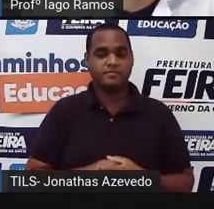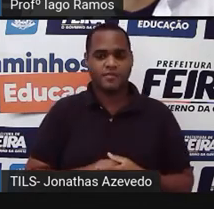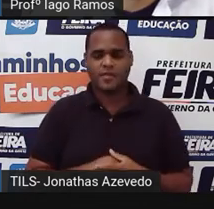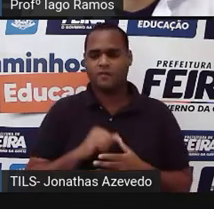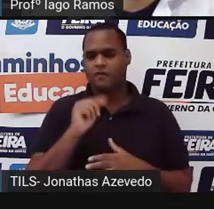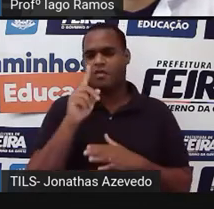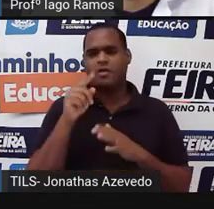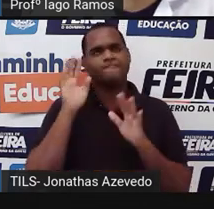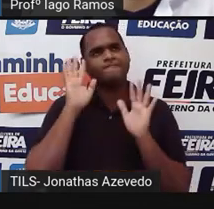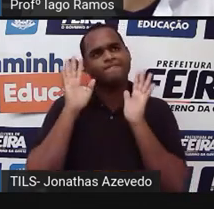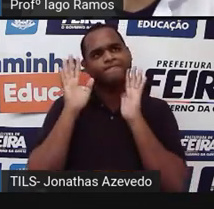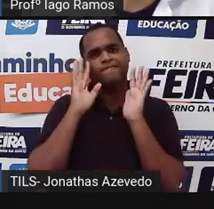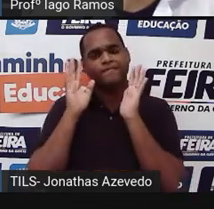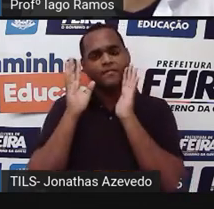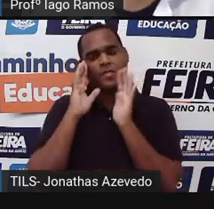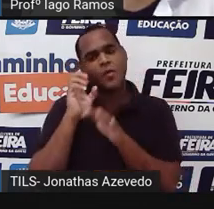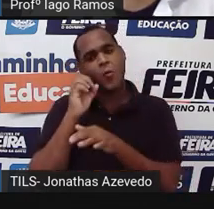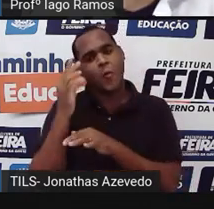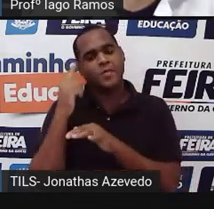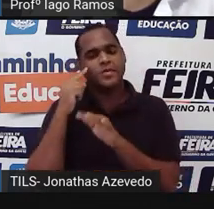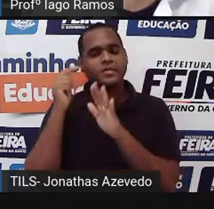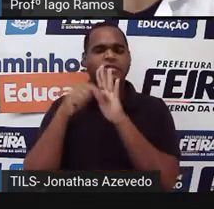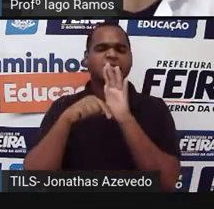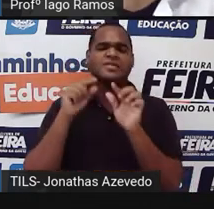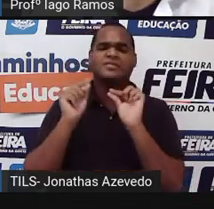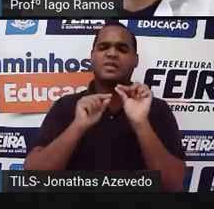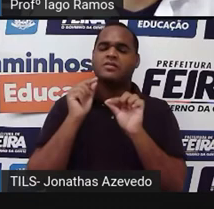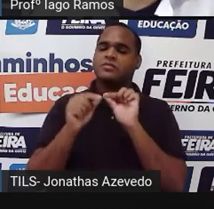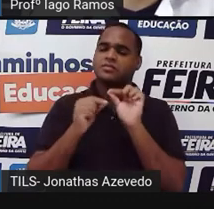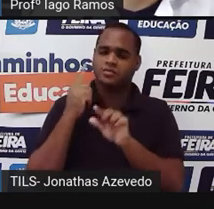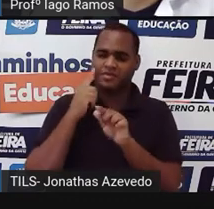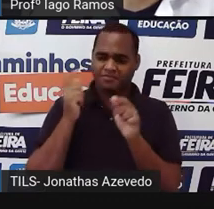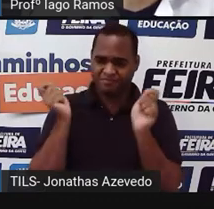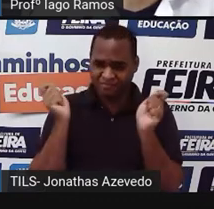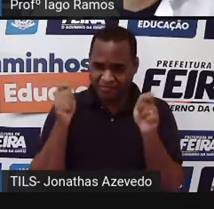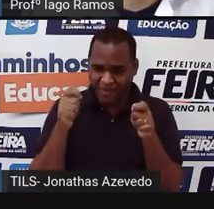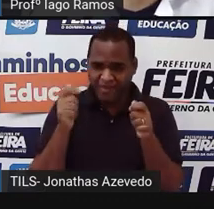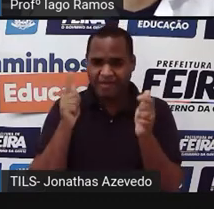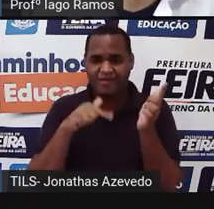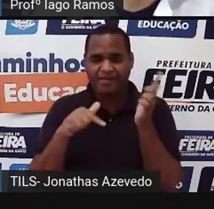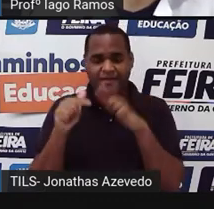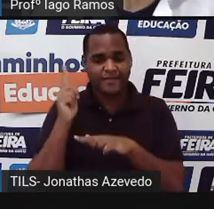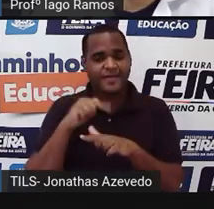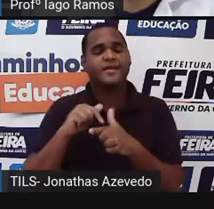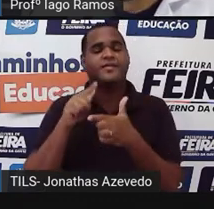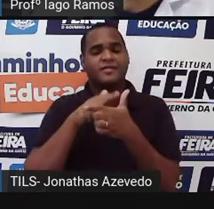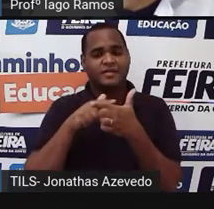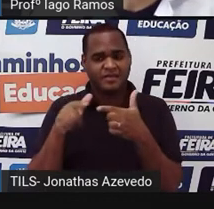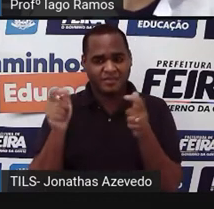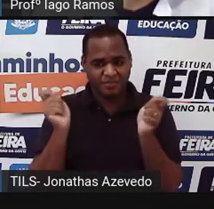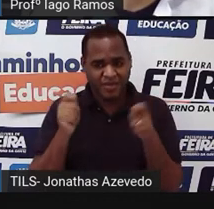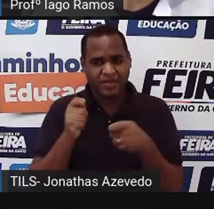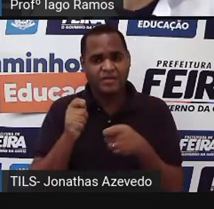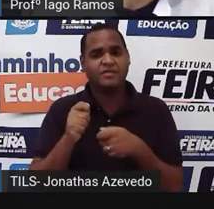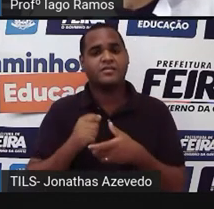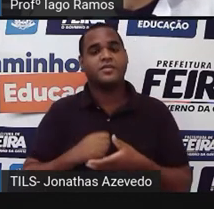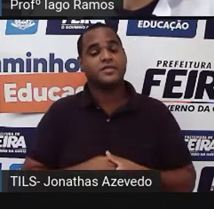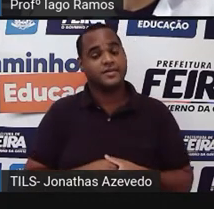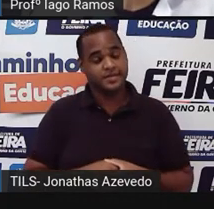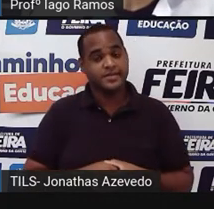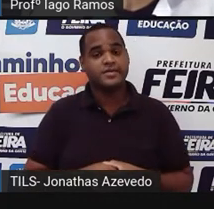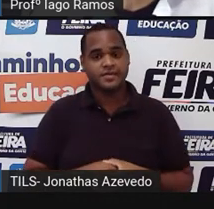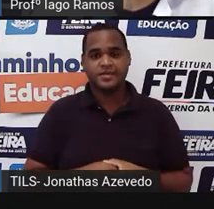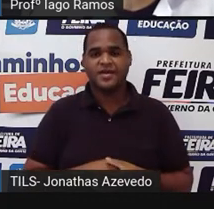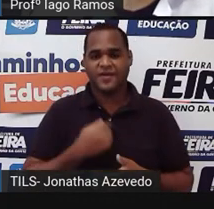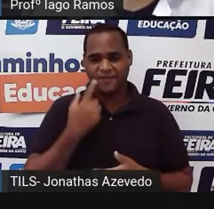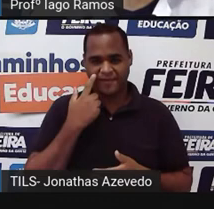se perguntar assim aliás ou até tá me perguntando o professor e dá pra fazer cálculo mental com a divisão dá sim e